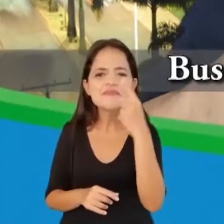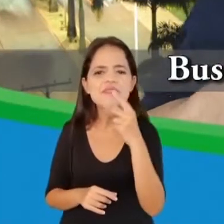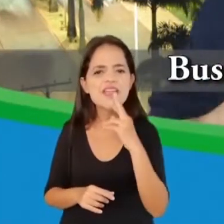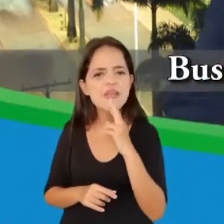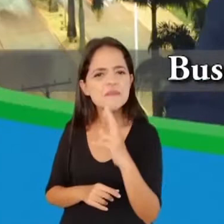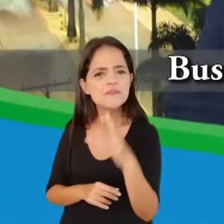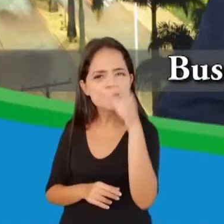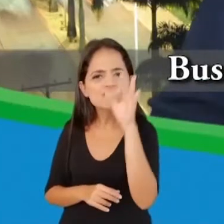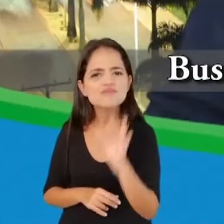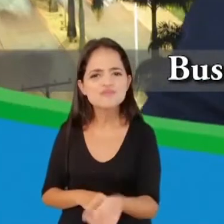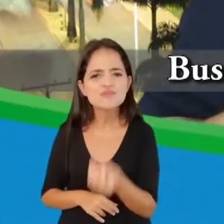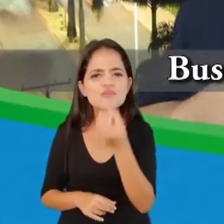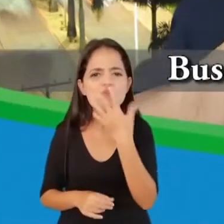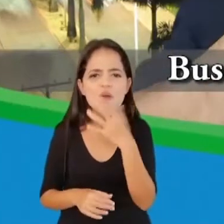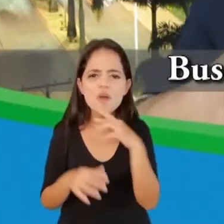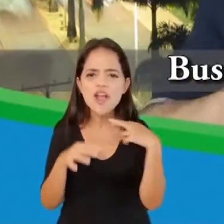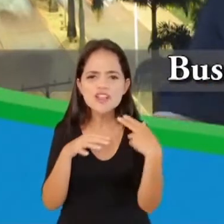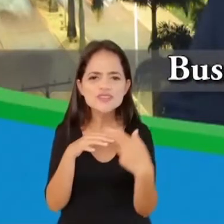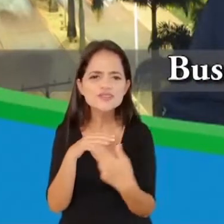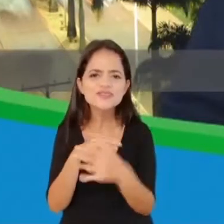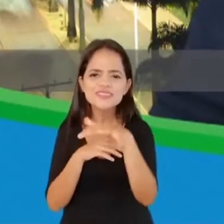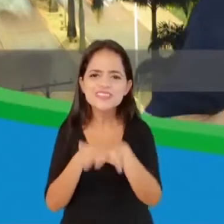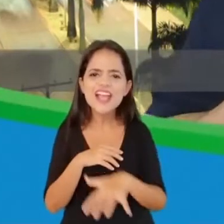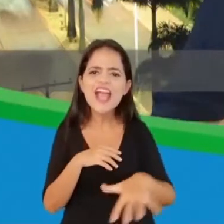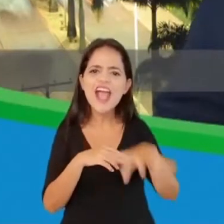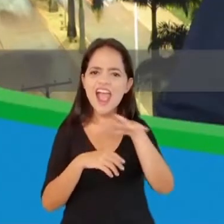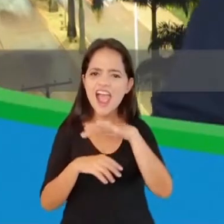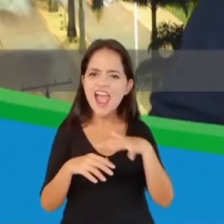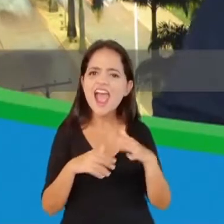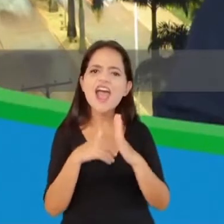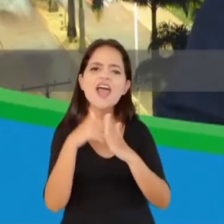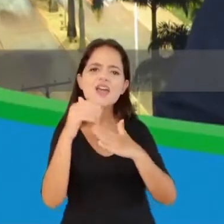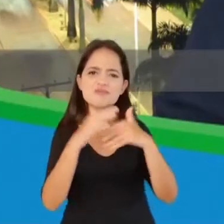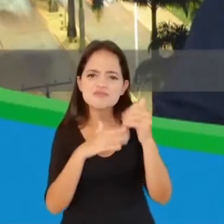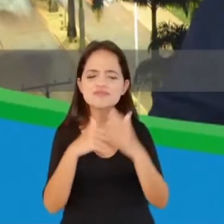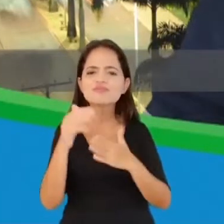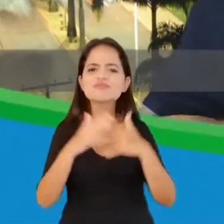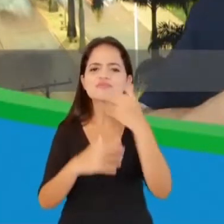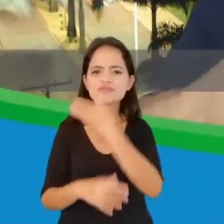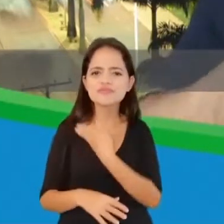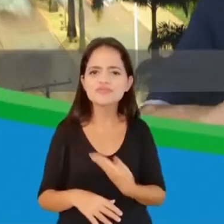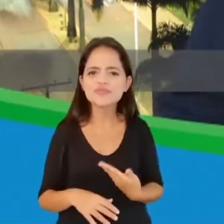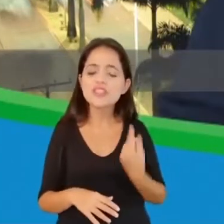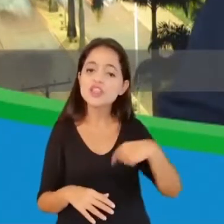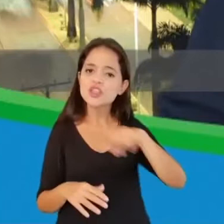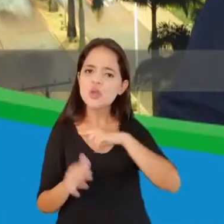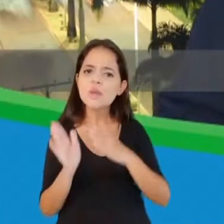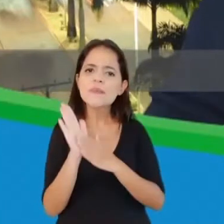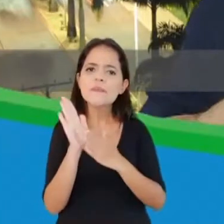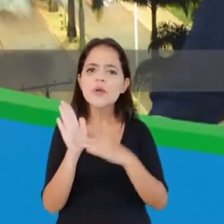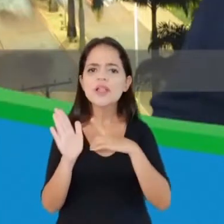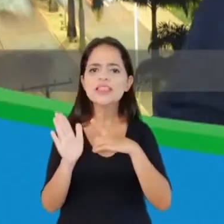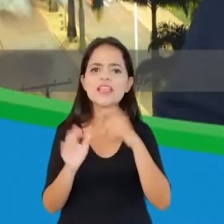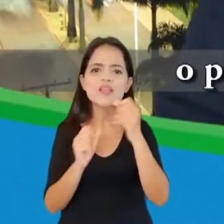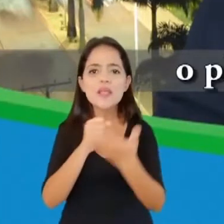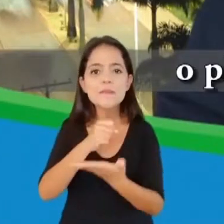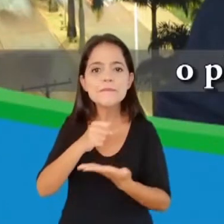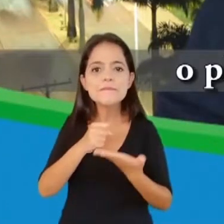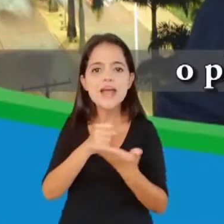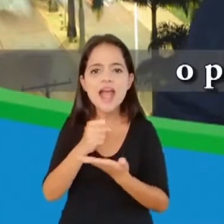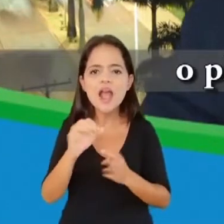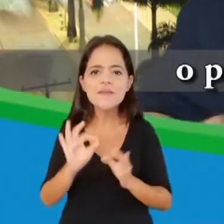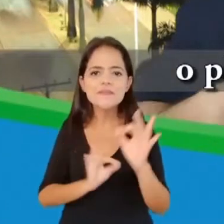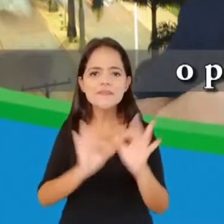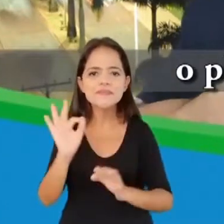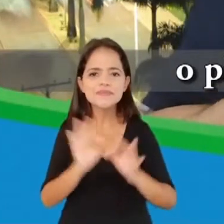resultados positivos nas diversas áreas de atuação do poder público. Nossas propostas têm como base o